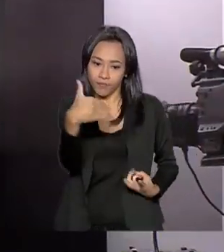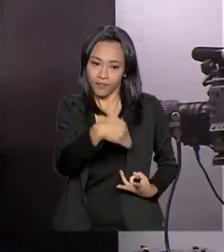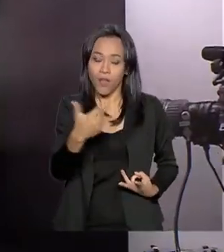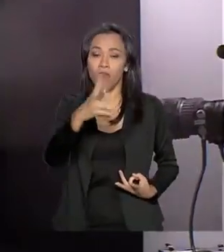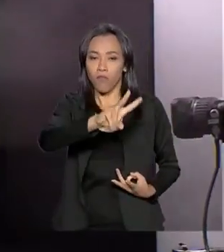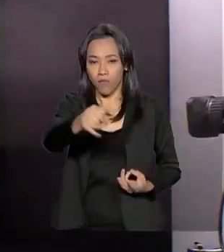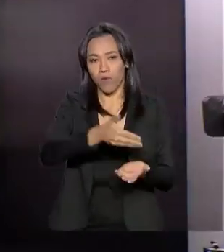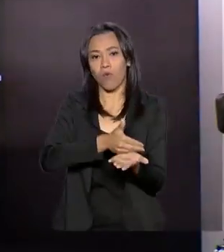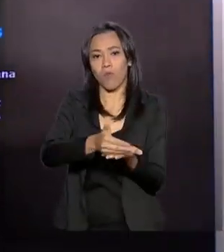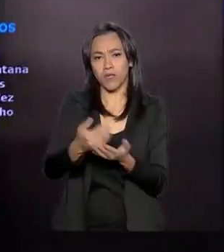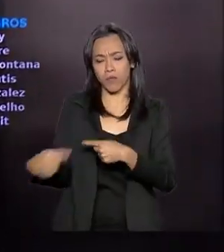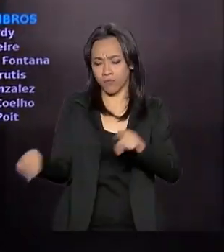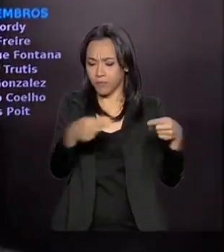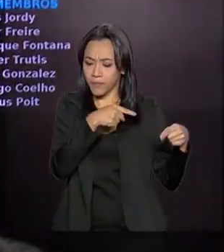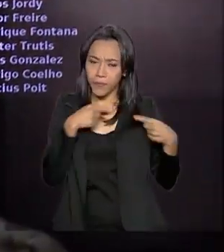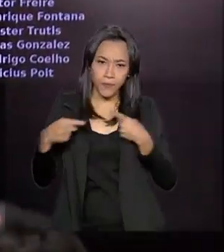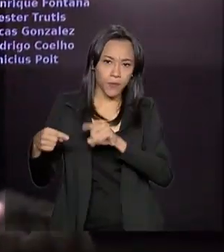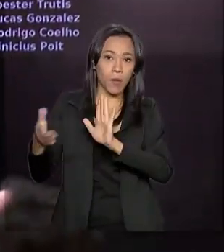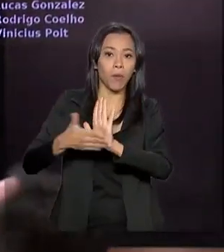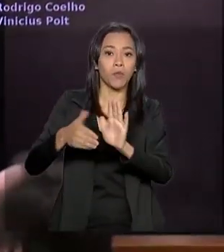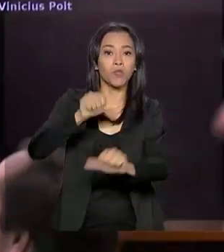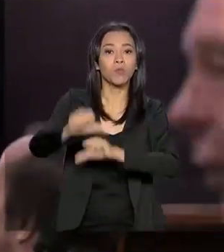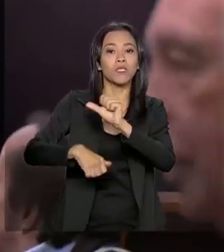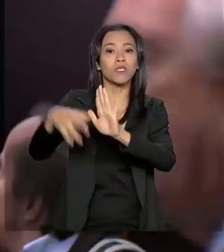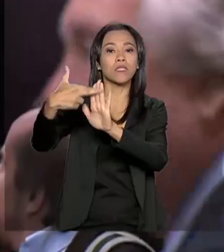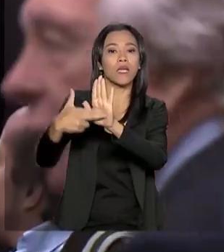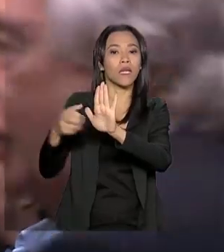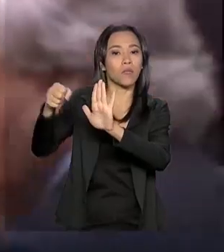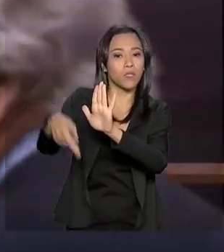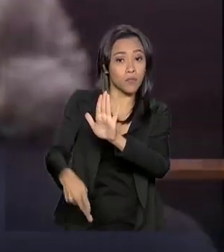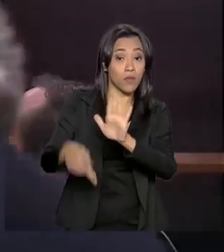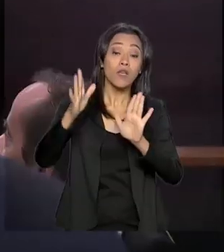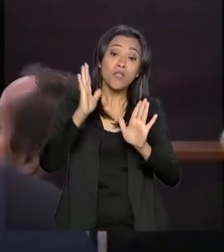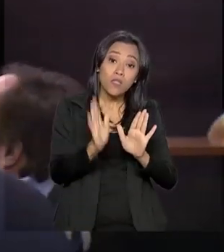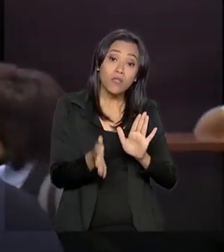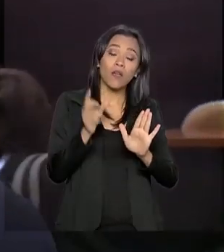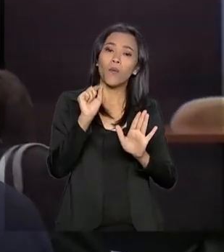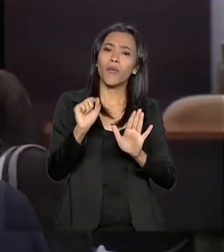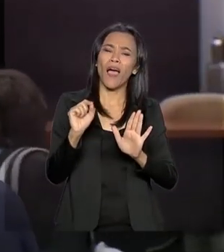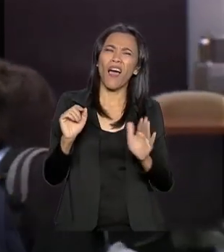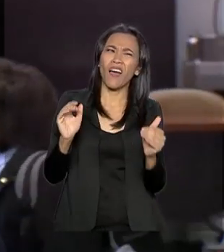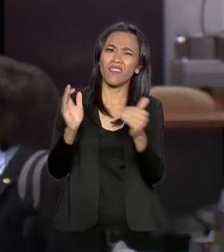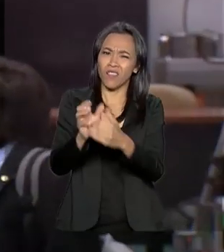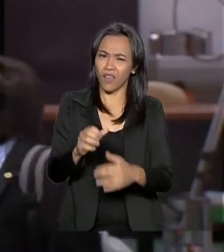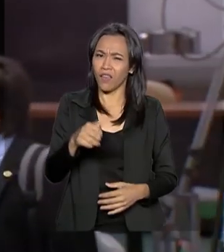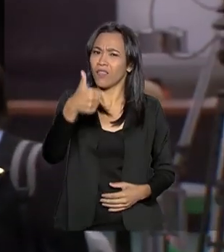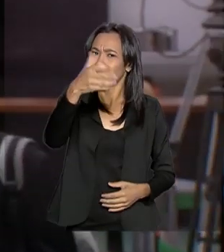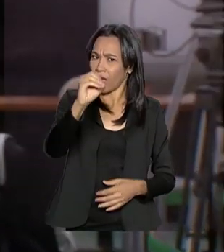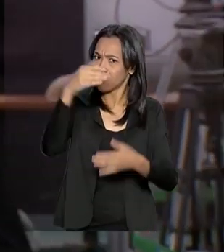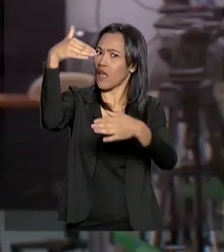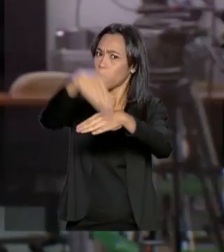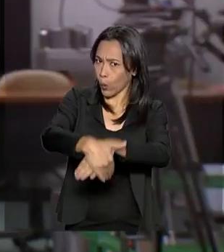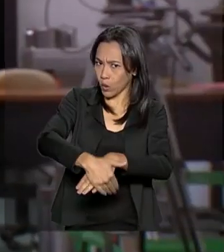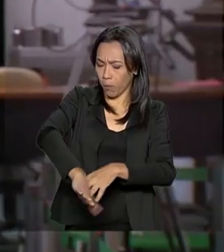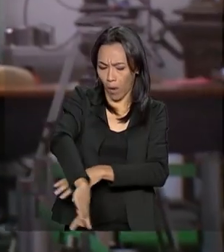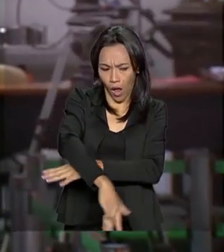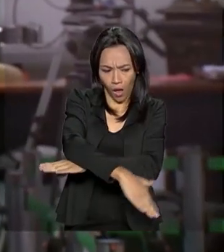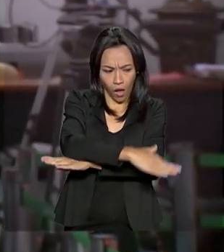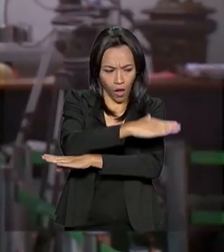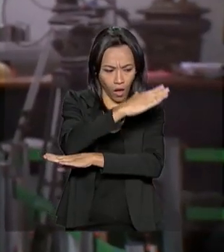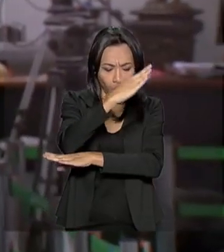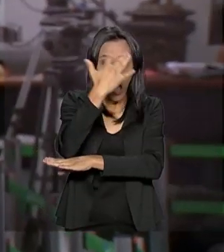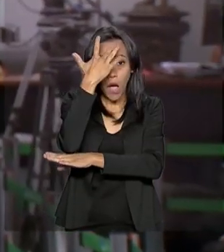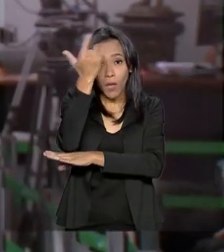debate sobre a reforma da Previdência. Ficou acertado que esse debate vai ser levado até às 10 horas da noite de hoje, com previsão de ser